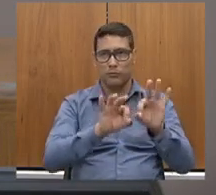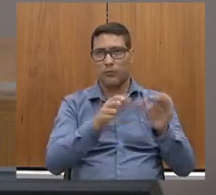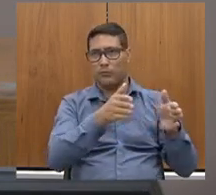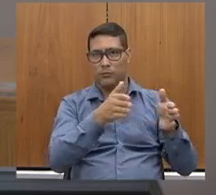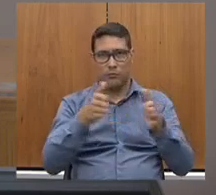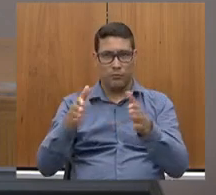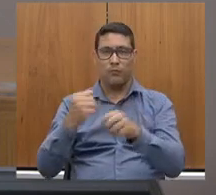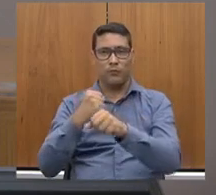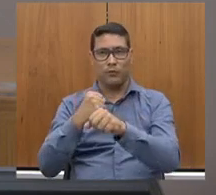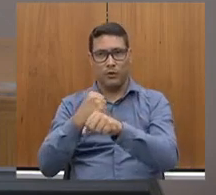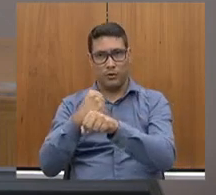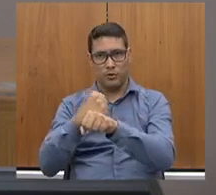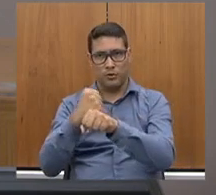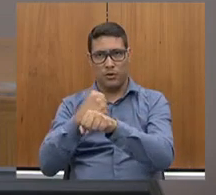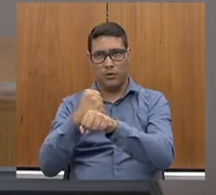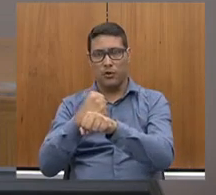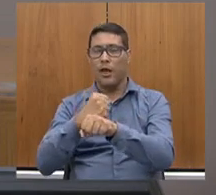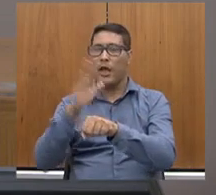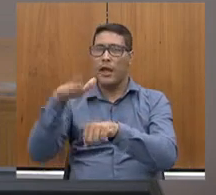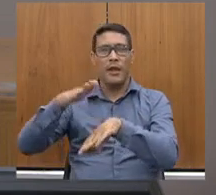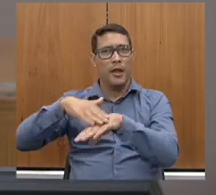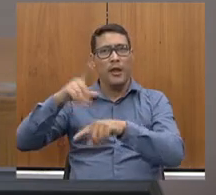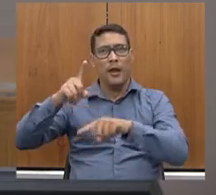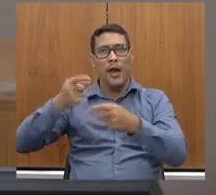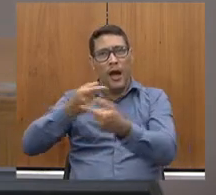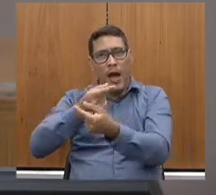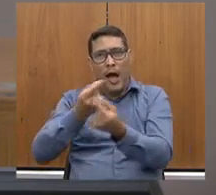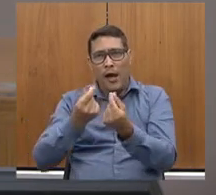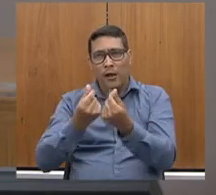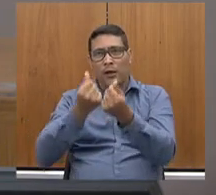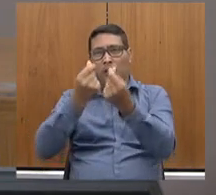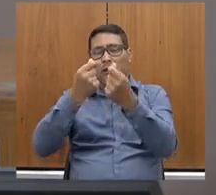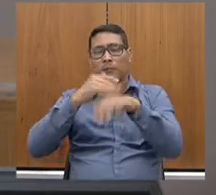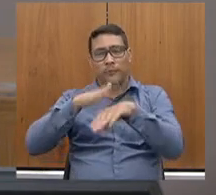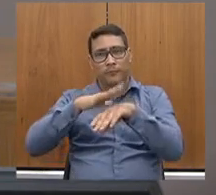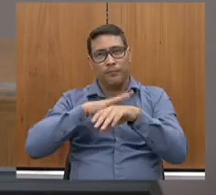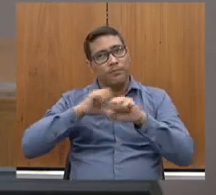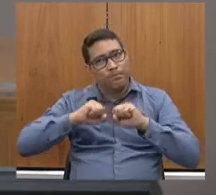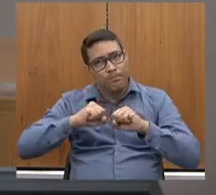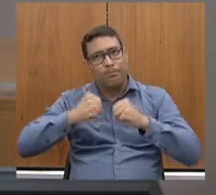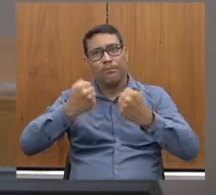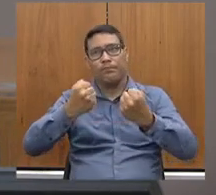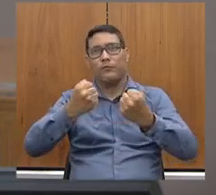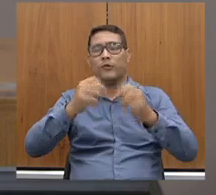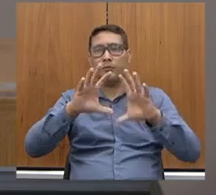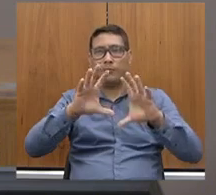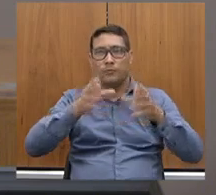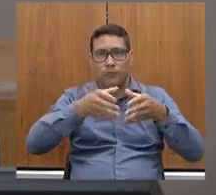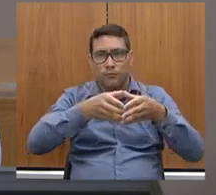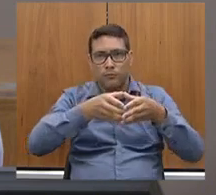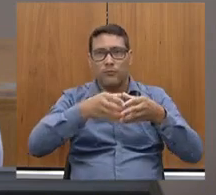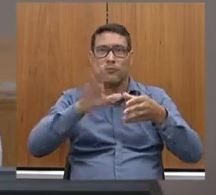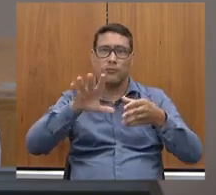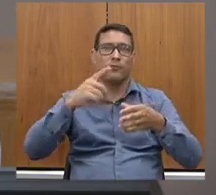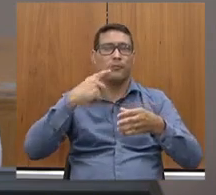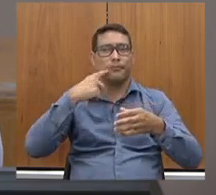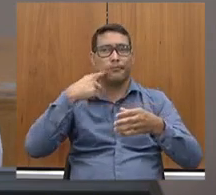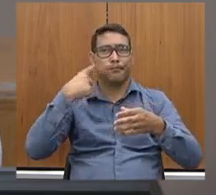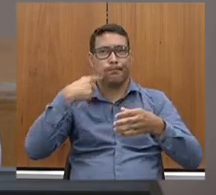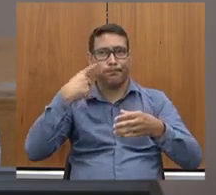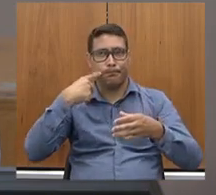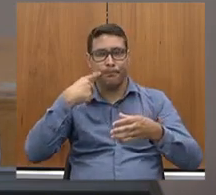como eu disse, esses recursos são fruto desse esforço feito por um conjunto de parlamentares, tanto